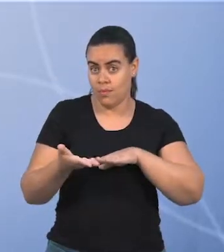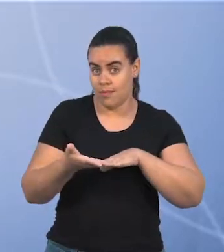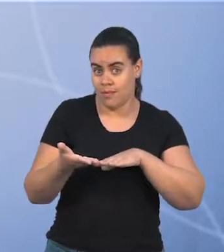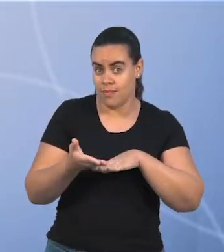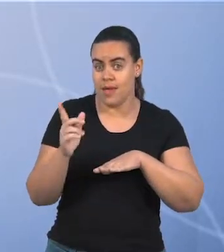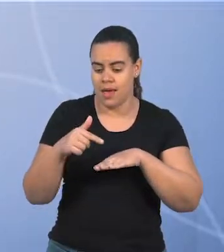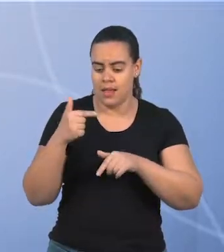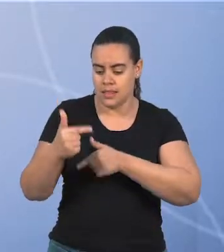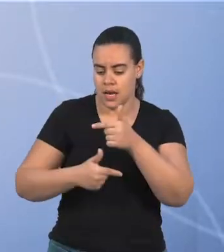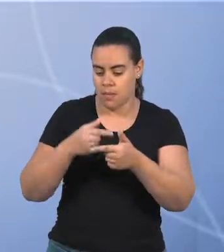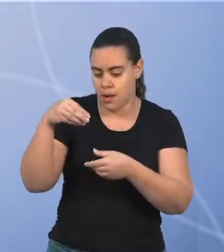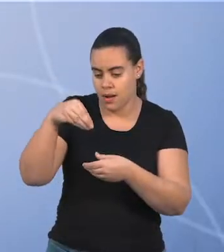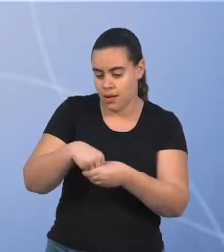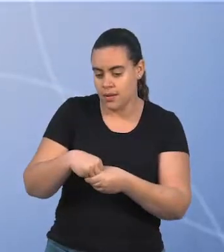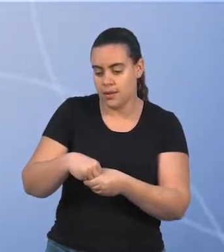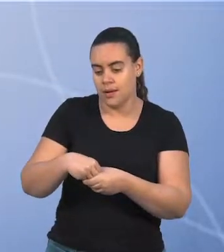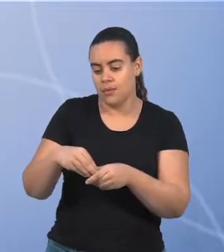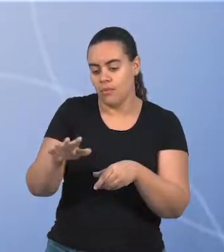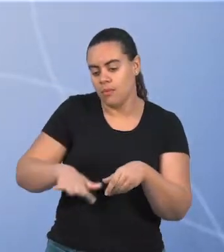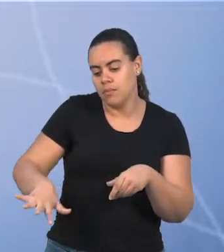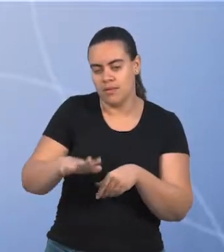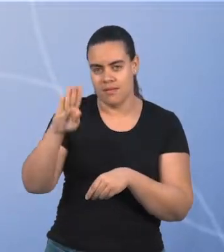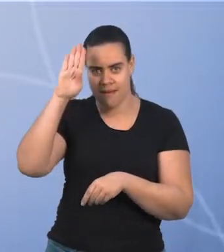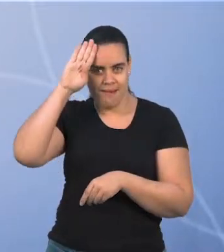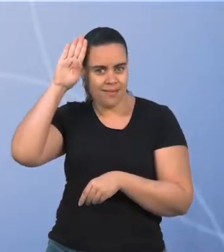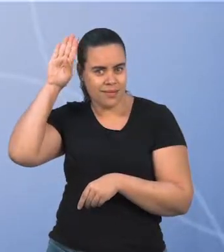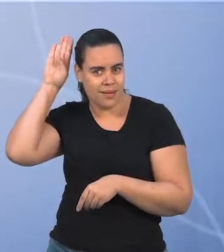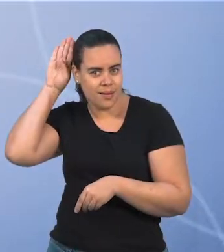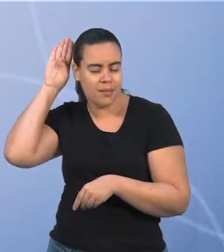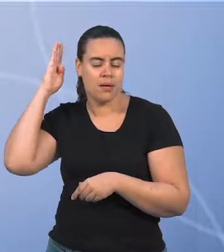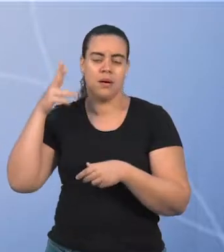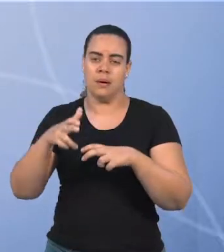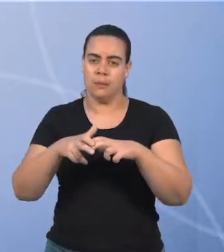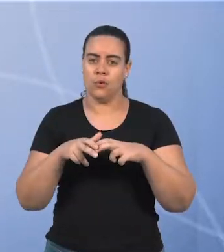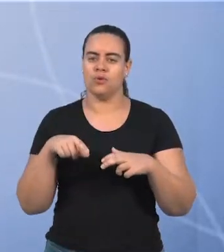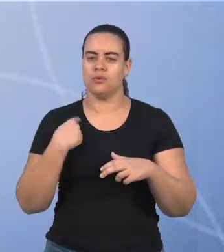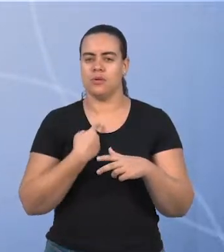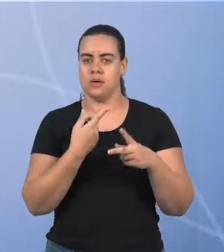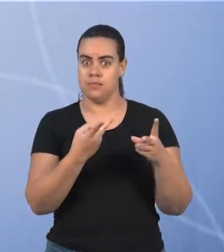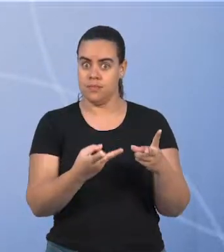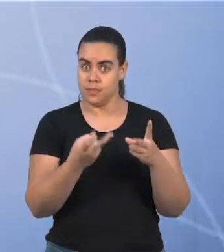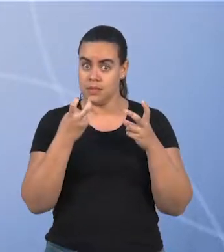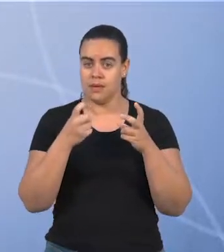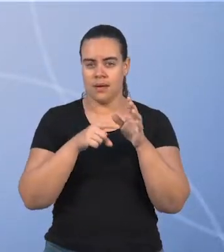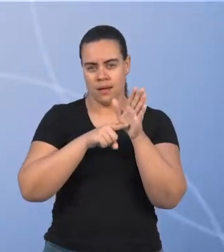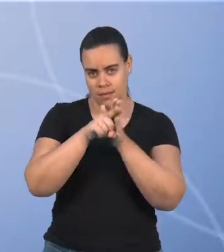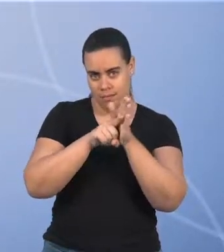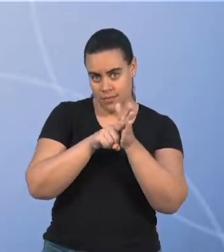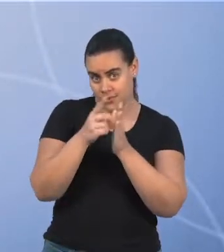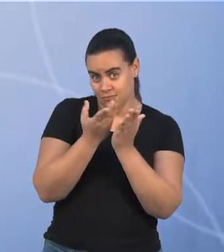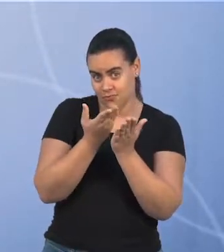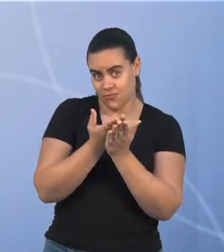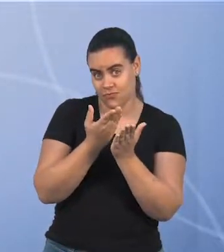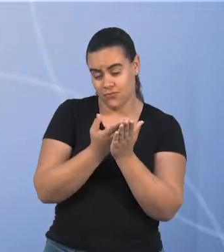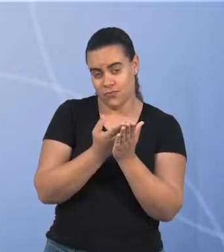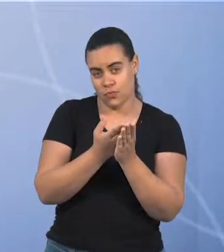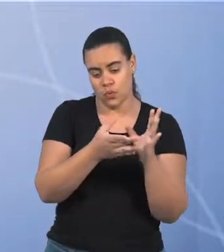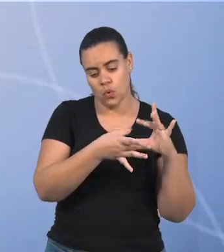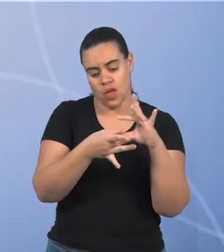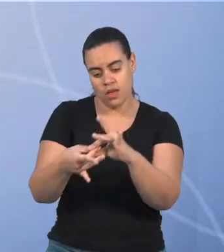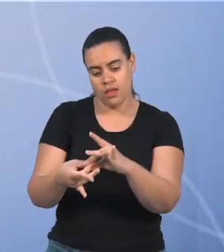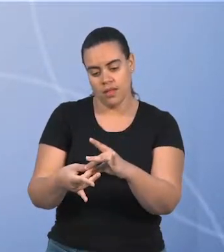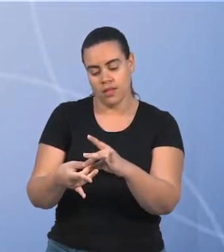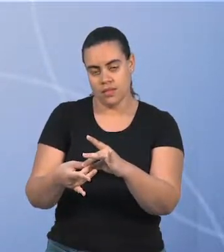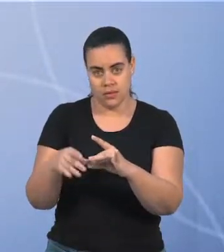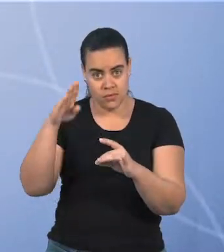trabalha na academia. Hoje, mais do que nunca, é fundamental enxergarmos que o que os pesquisadores estudam no contexto acadêmico é sobre o que vivemos no